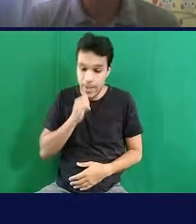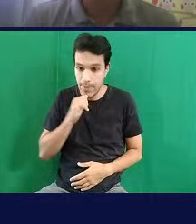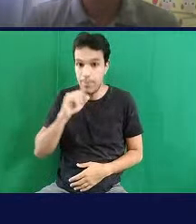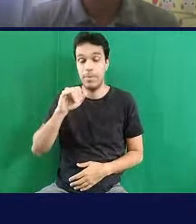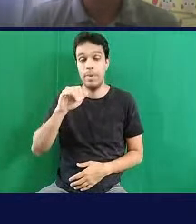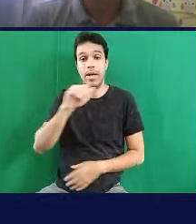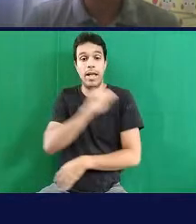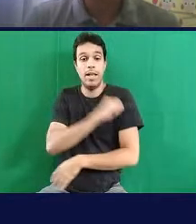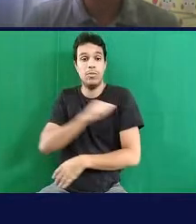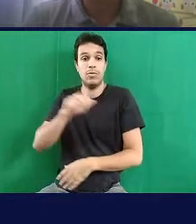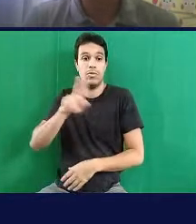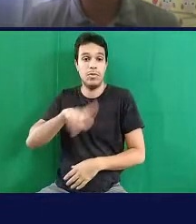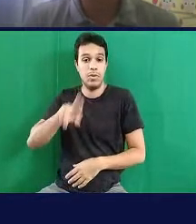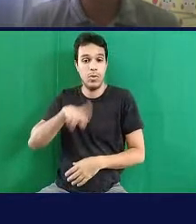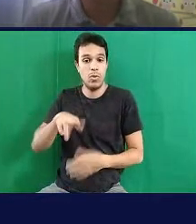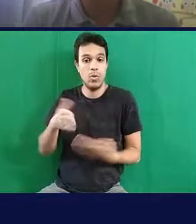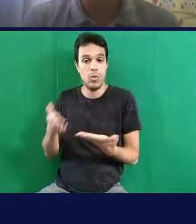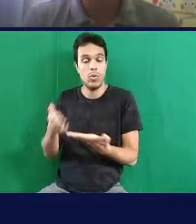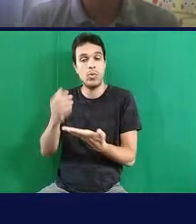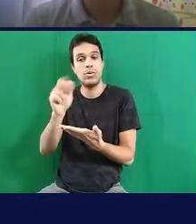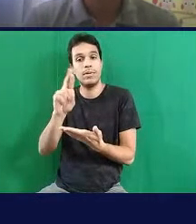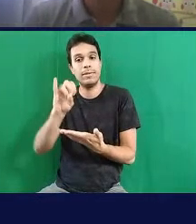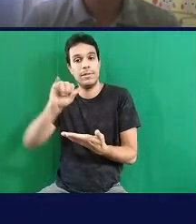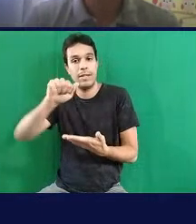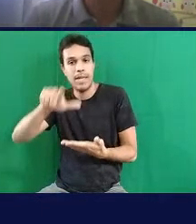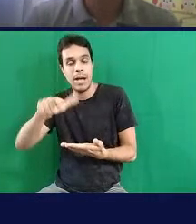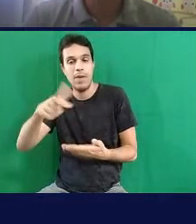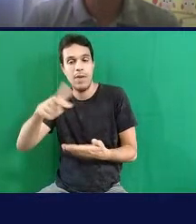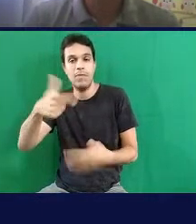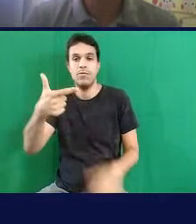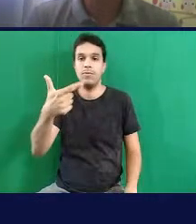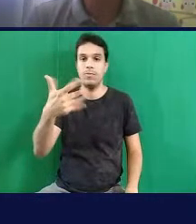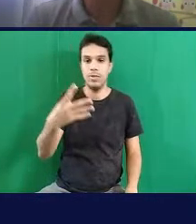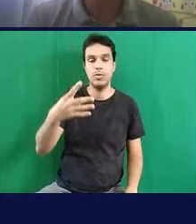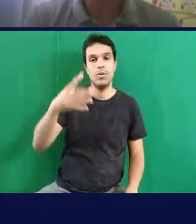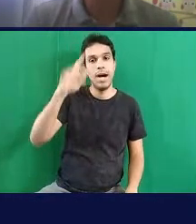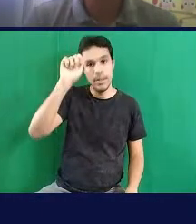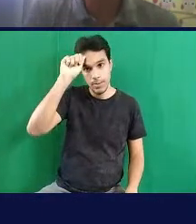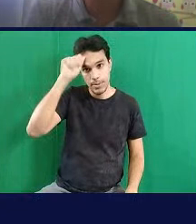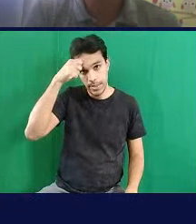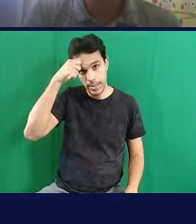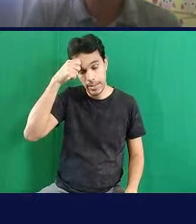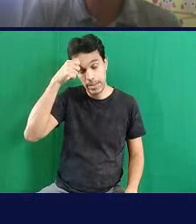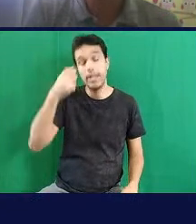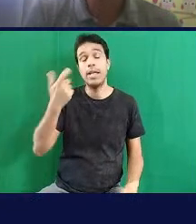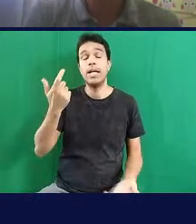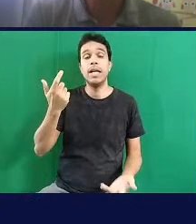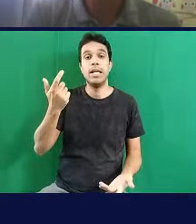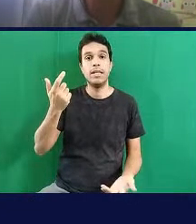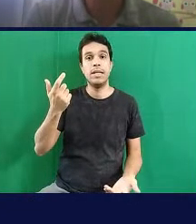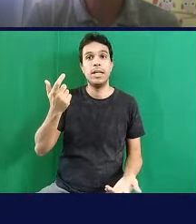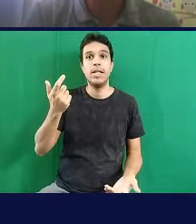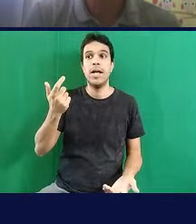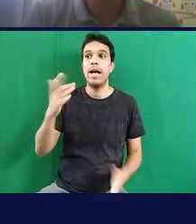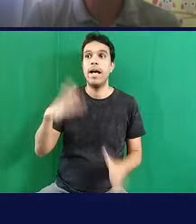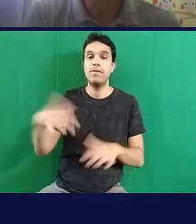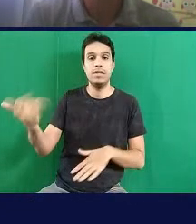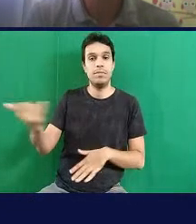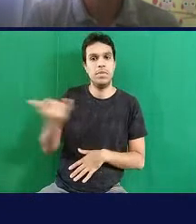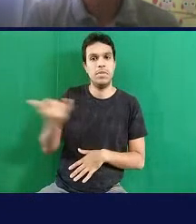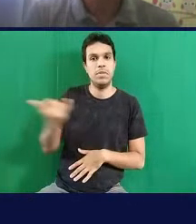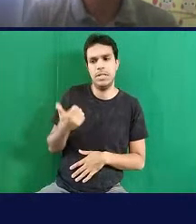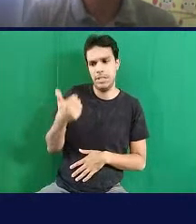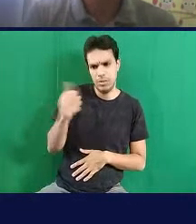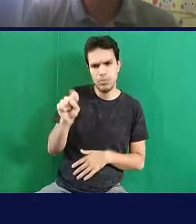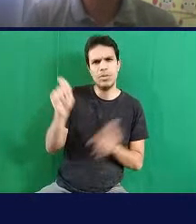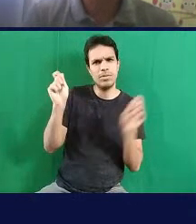Arial, às vezes Arial, Negrito. Então, tem aluno que às vezes diz para mim que 18 já é suficiente para ele.